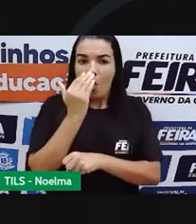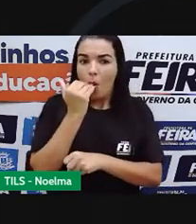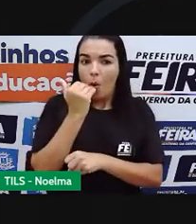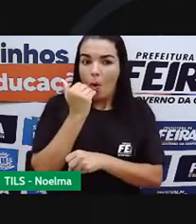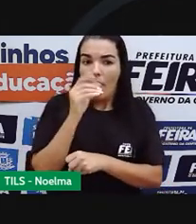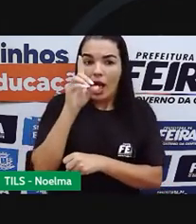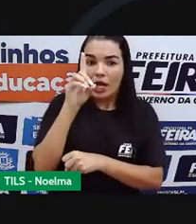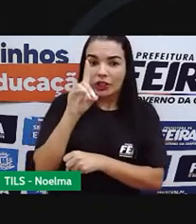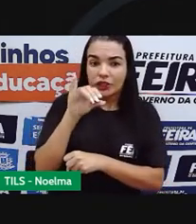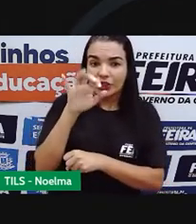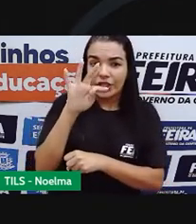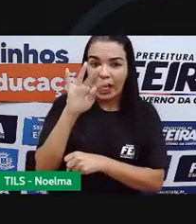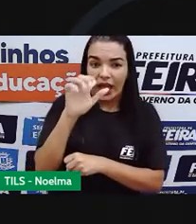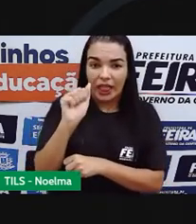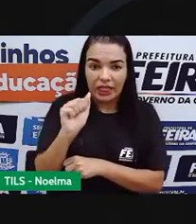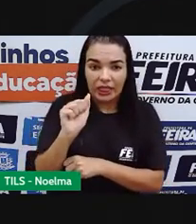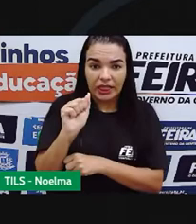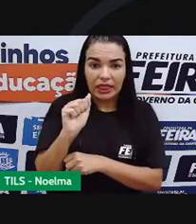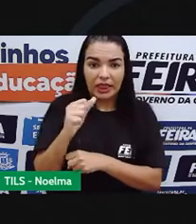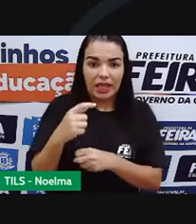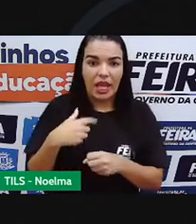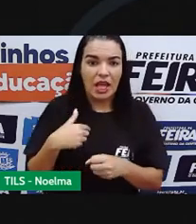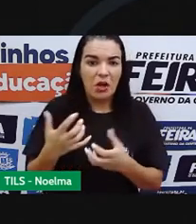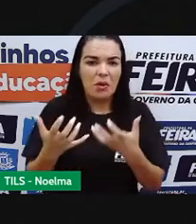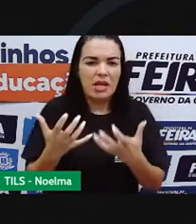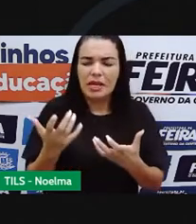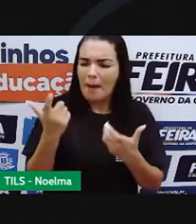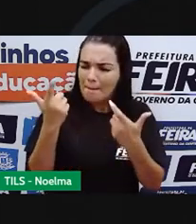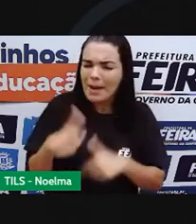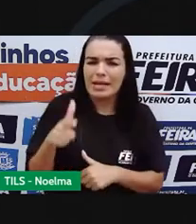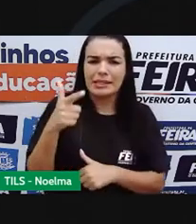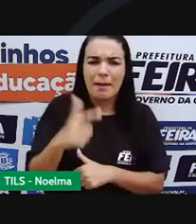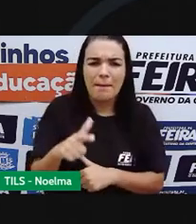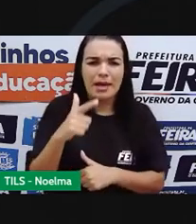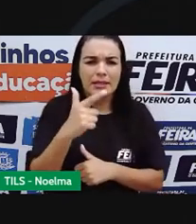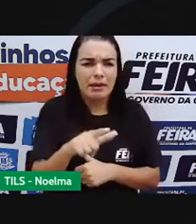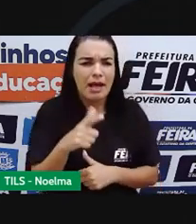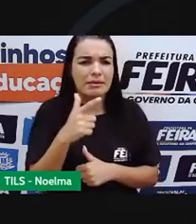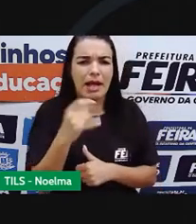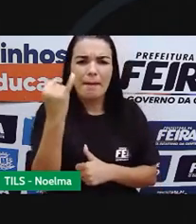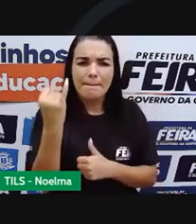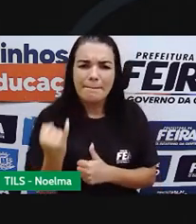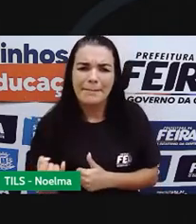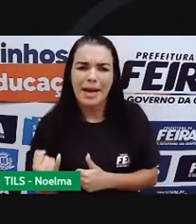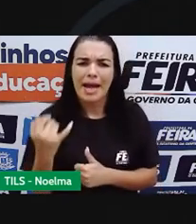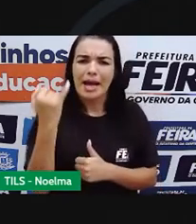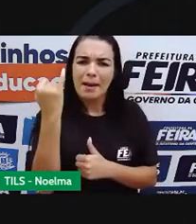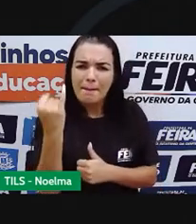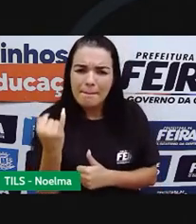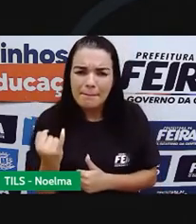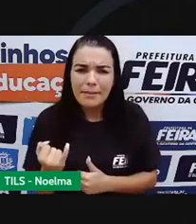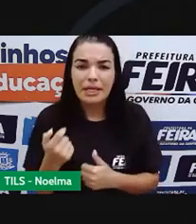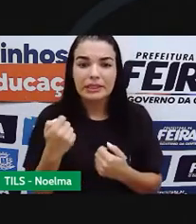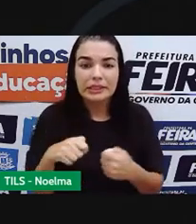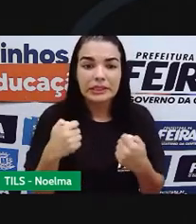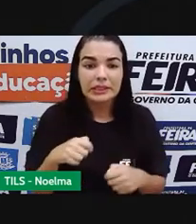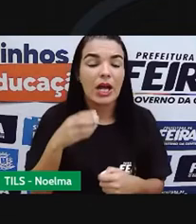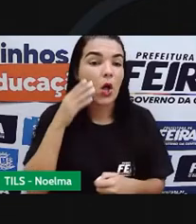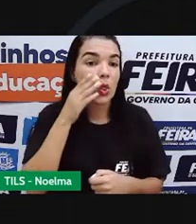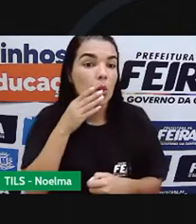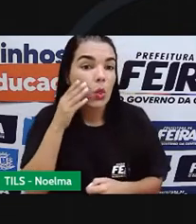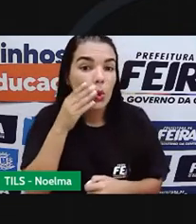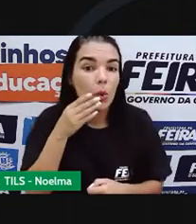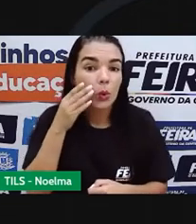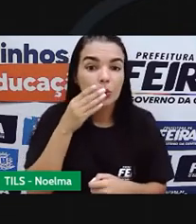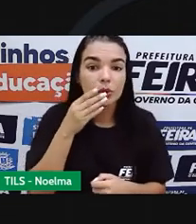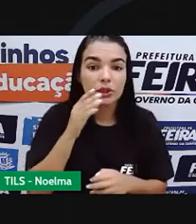E aí foi que eu comecei. Eu queria mais e daí emagrecia mais dois quilos, queria mais dois. Emagrecia mais dois, eu queria mais dois. Eu não estou